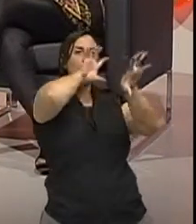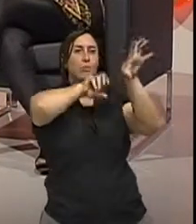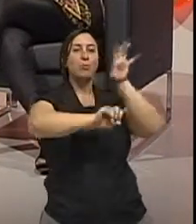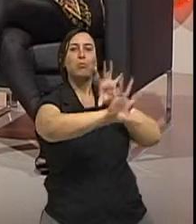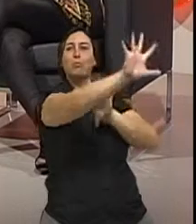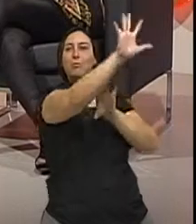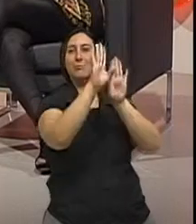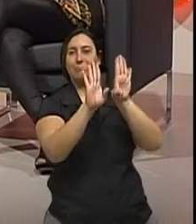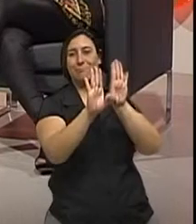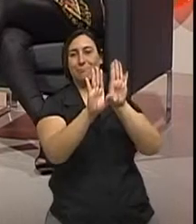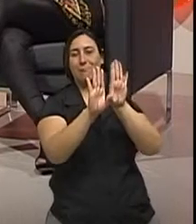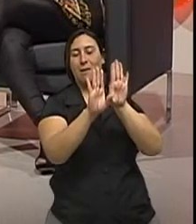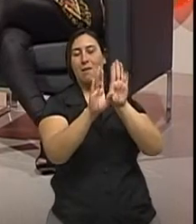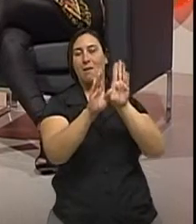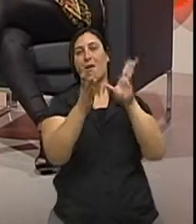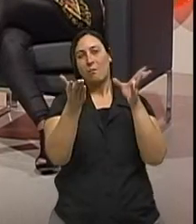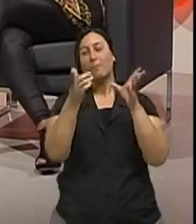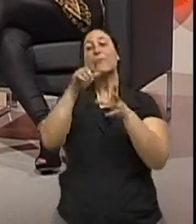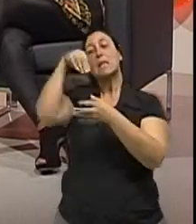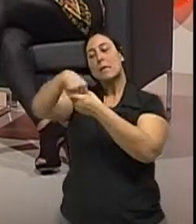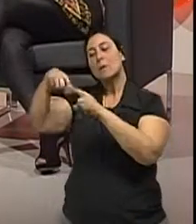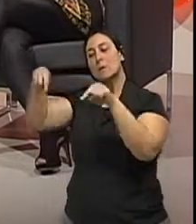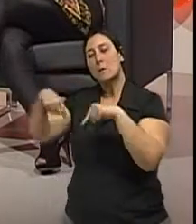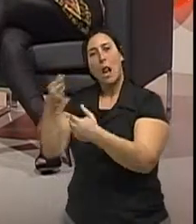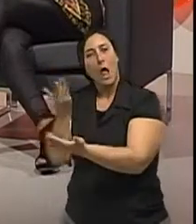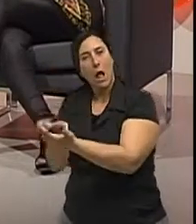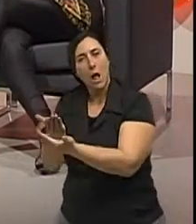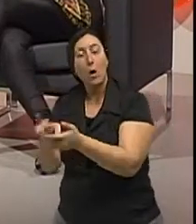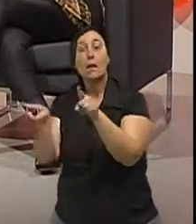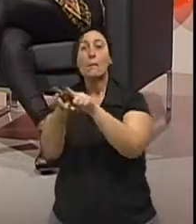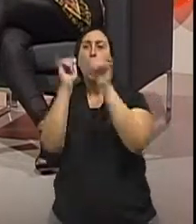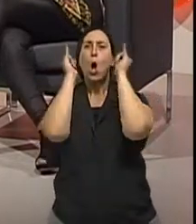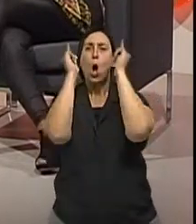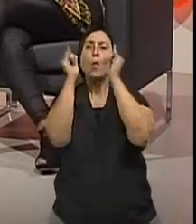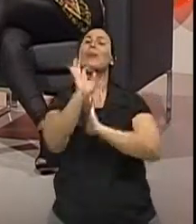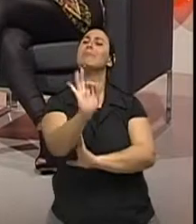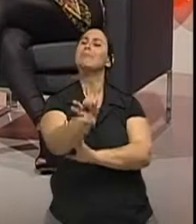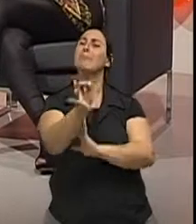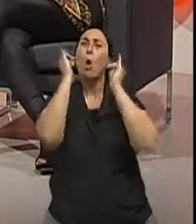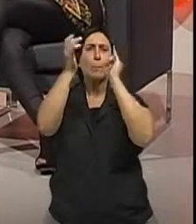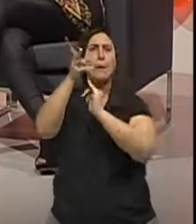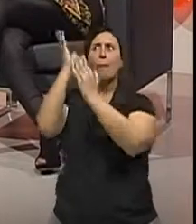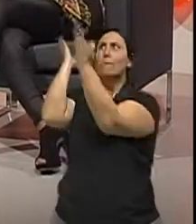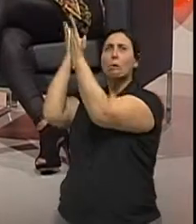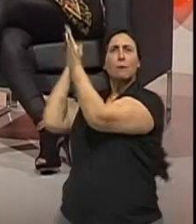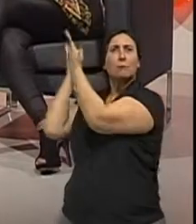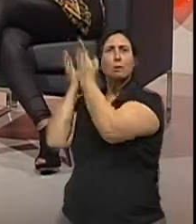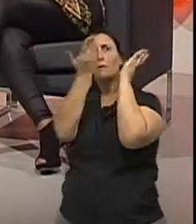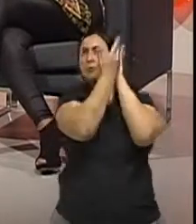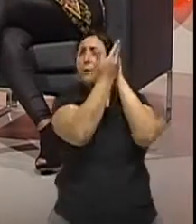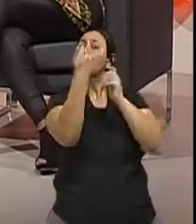No ônibus. O ônibus é muito comum. Todas as janelas fechadas nas... Abre um pouquinho. Exatamente.